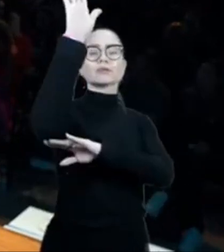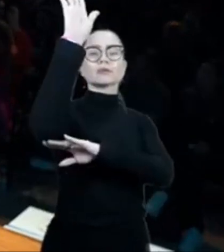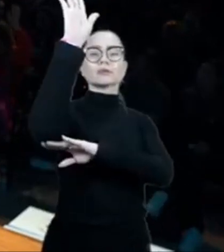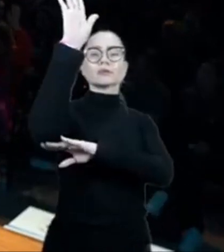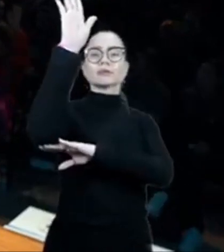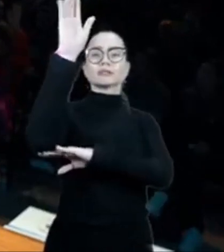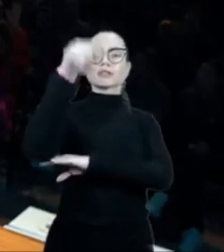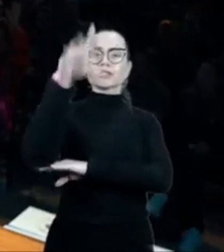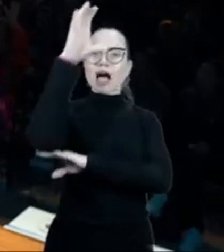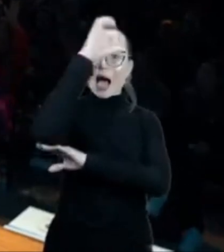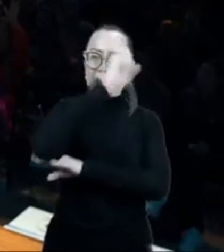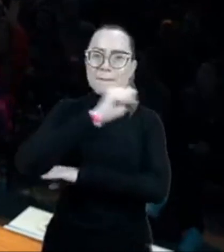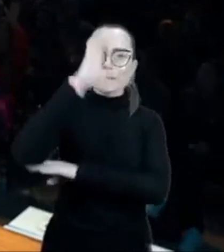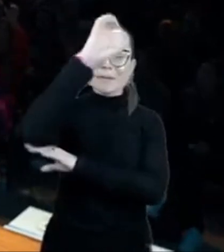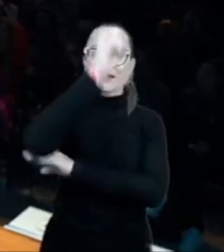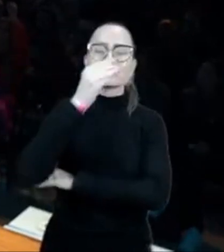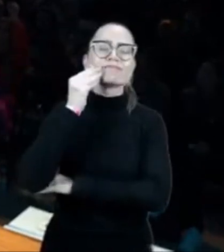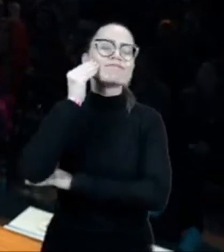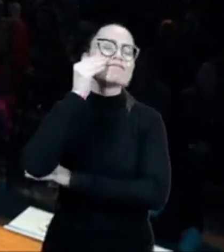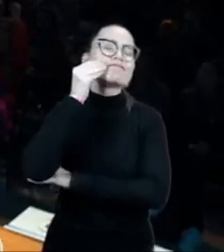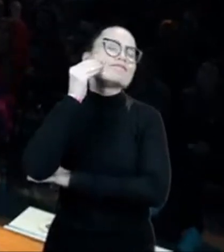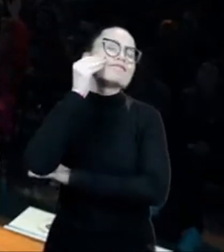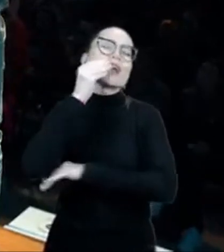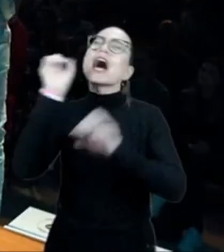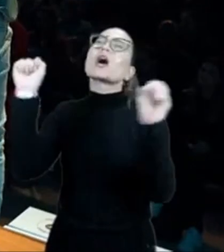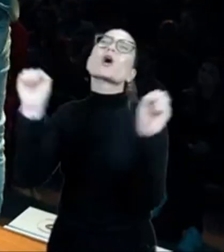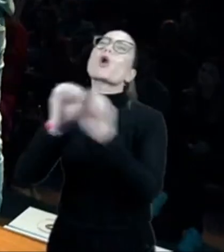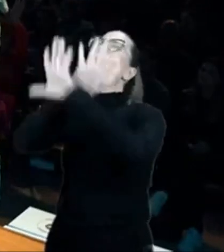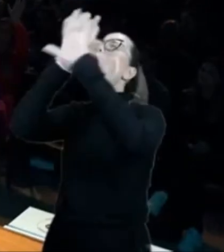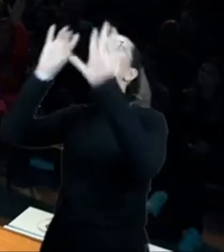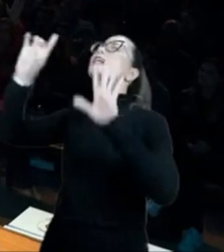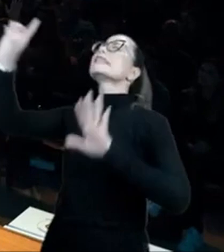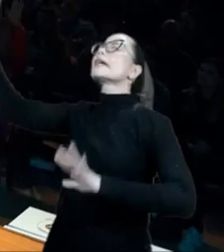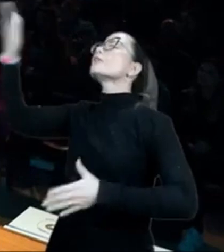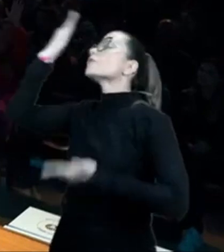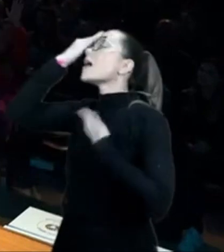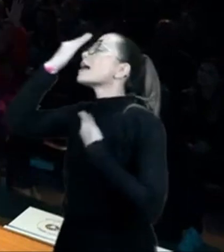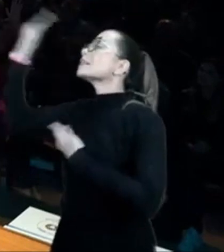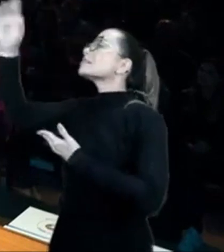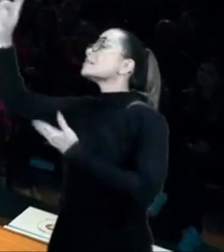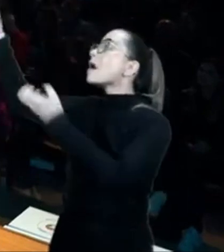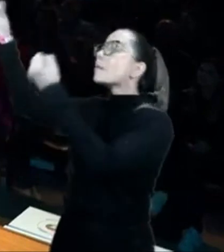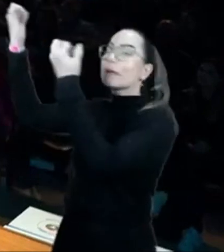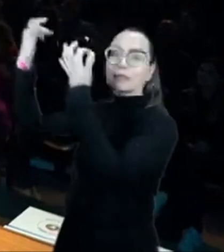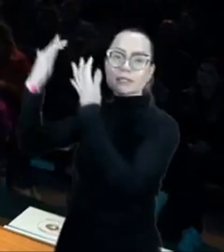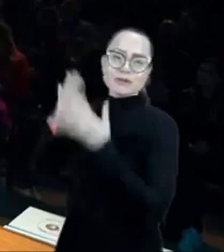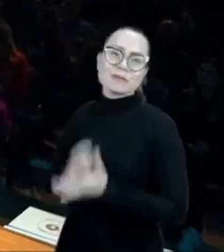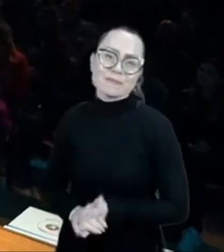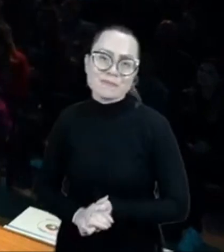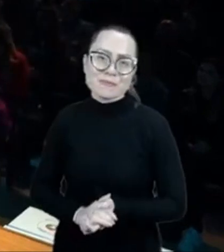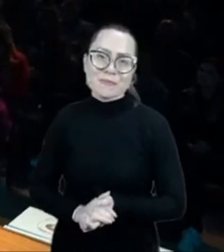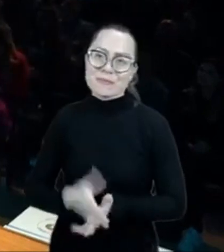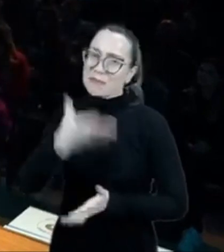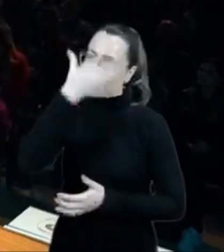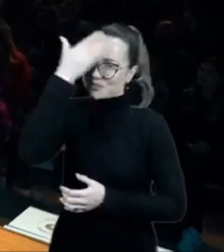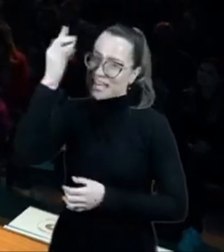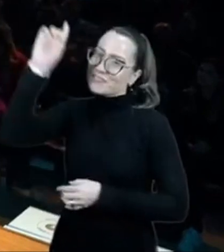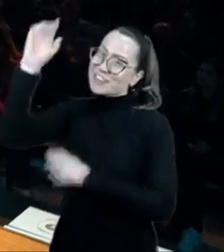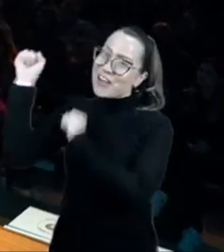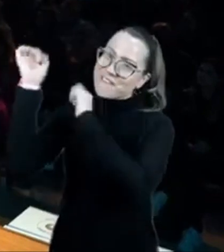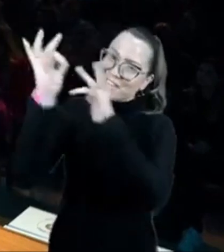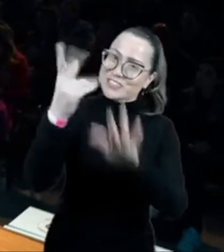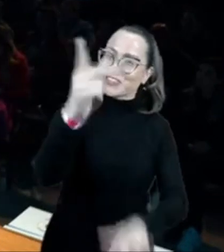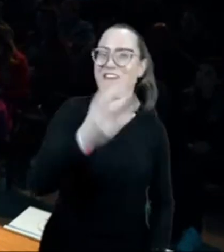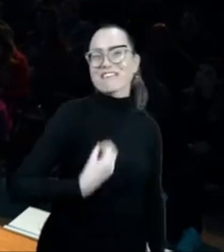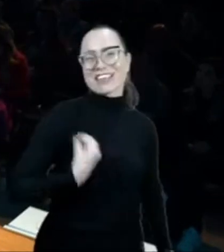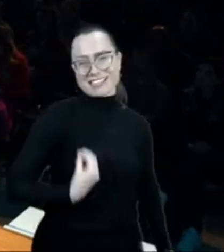que você aprenda a desfrutar, dando sempre glórias a Deus e não esquecendo de onde vem a sua bênção, não esquecendo de onde vem a sua provisão, não